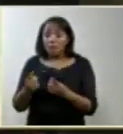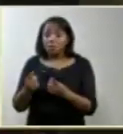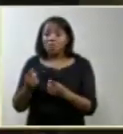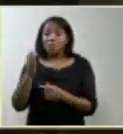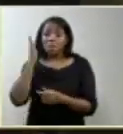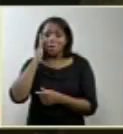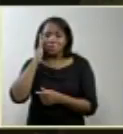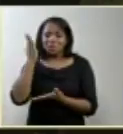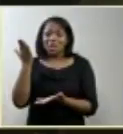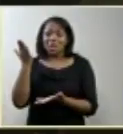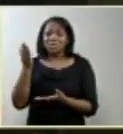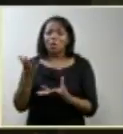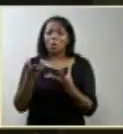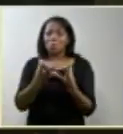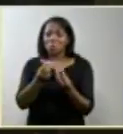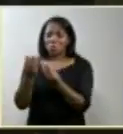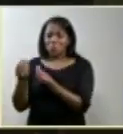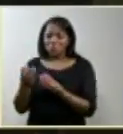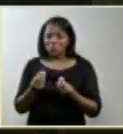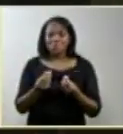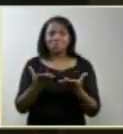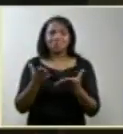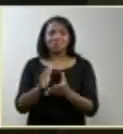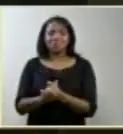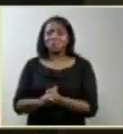são muitas a